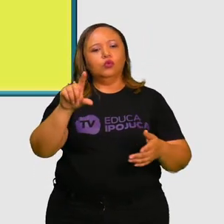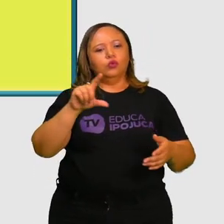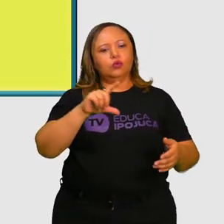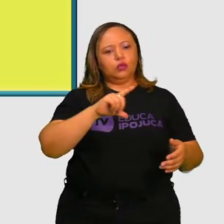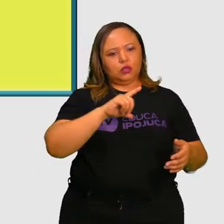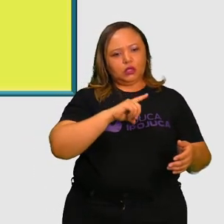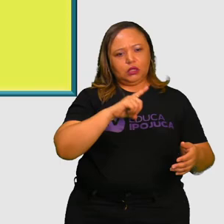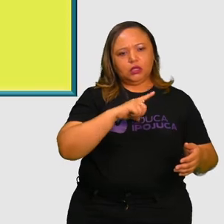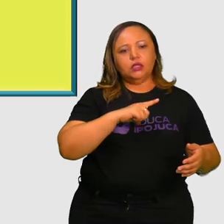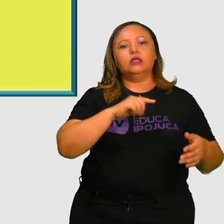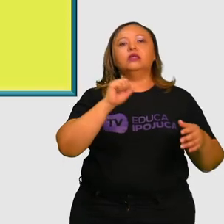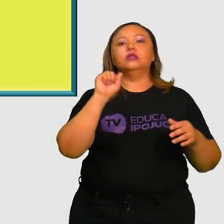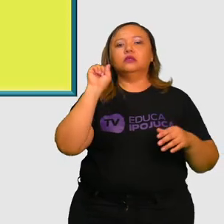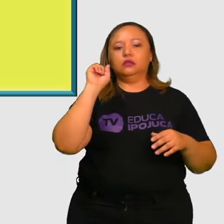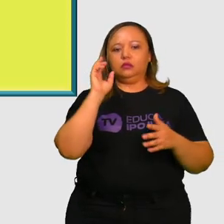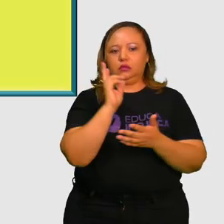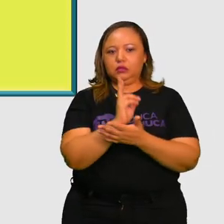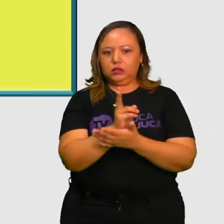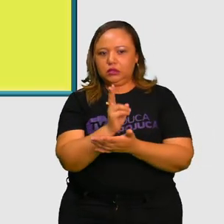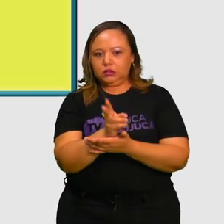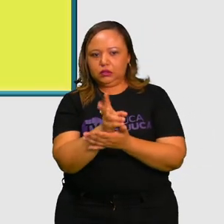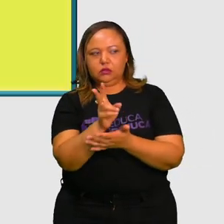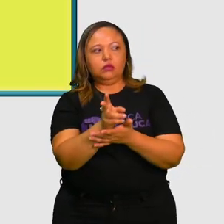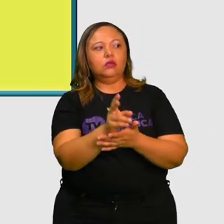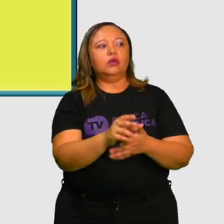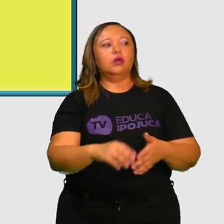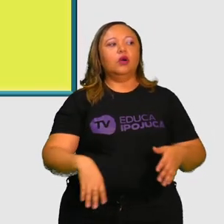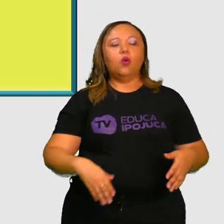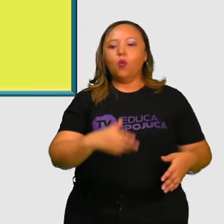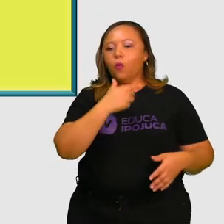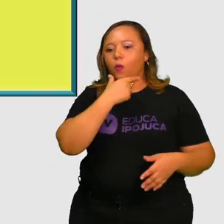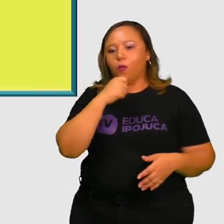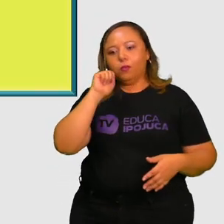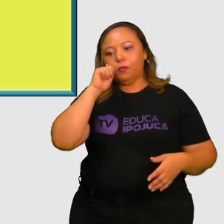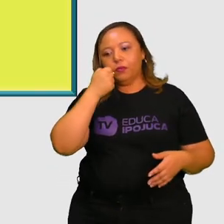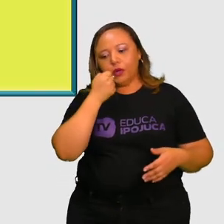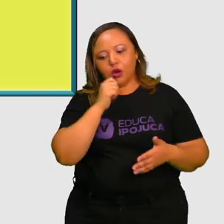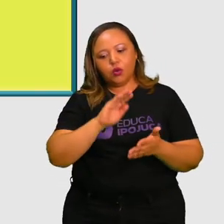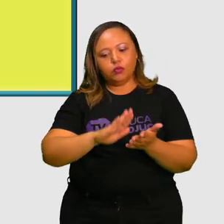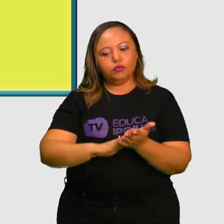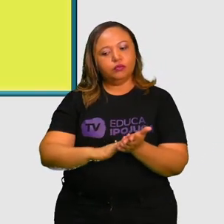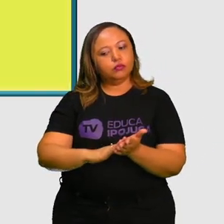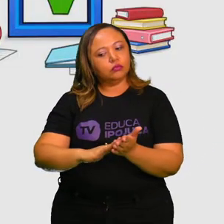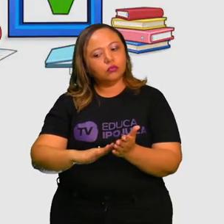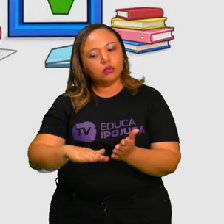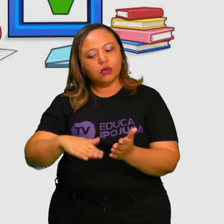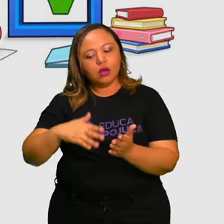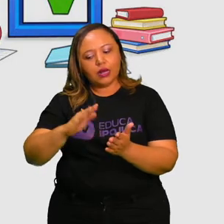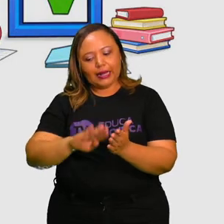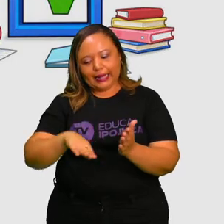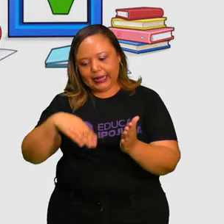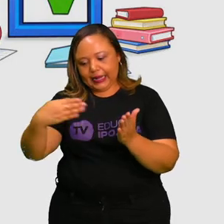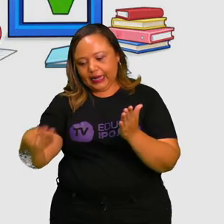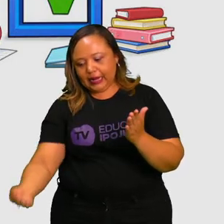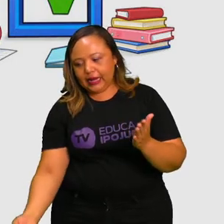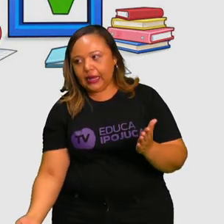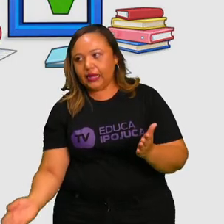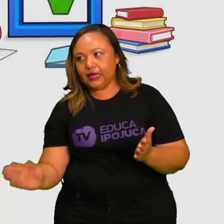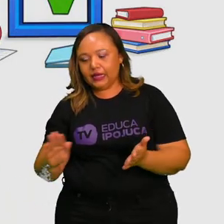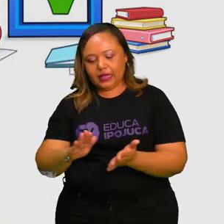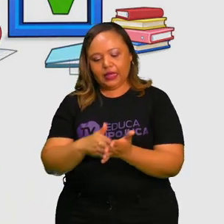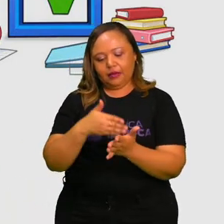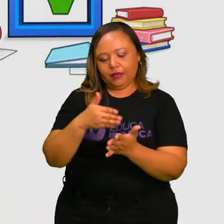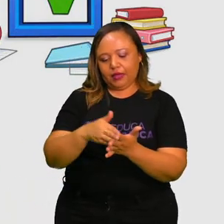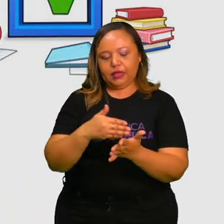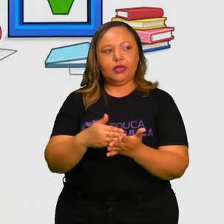manteiga para baixo. A fila ao lado sempre anda mais rápido. Eu bem que concordo. Mas